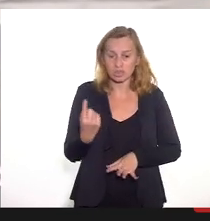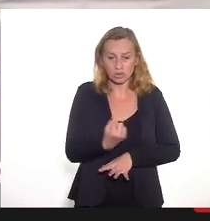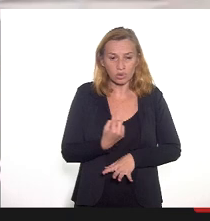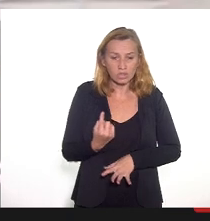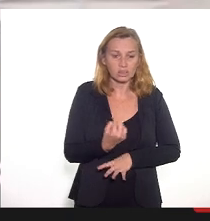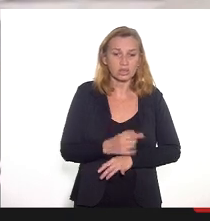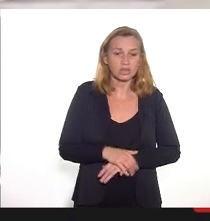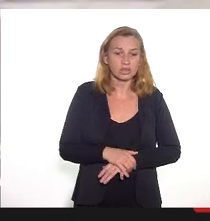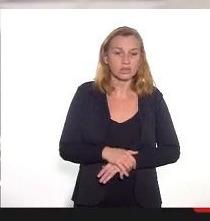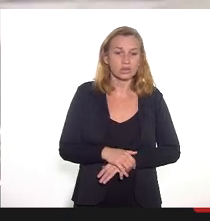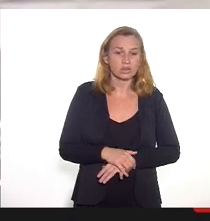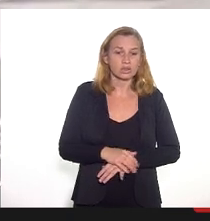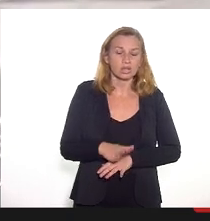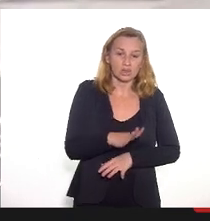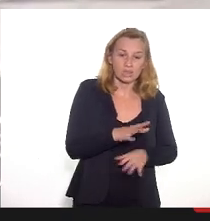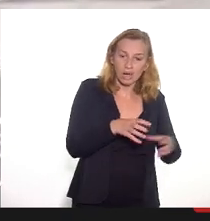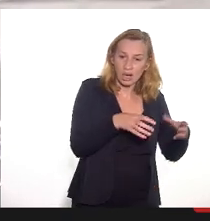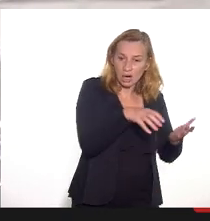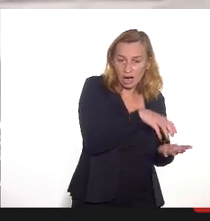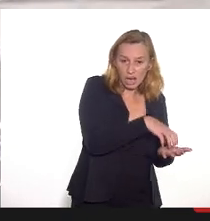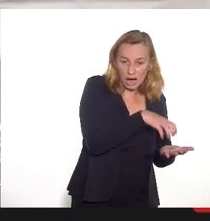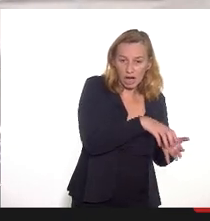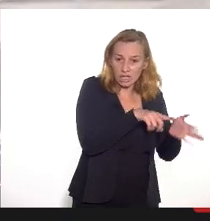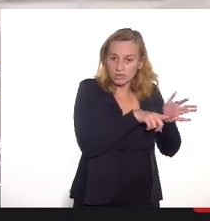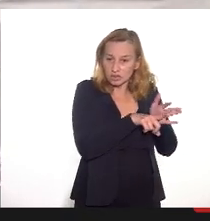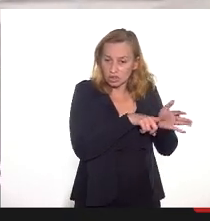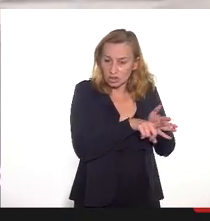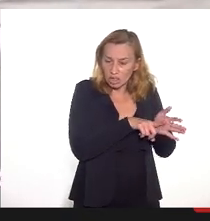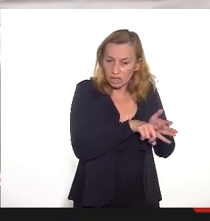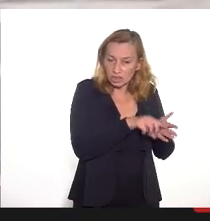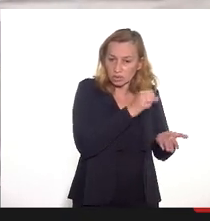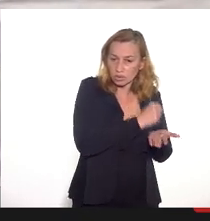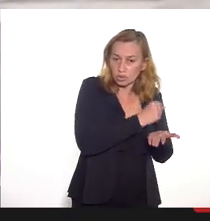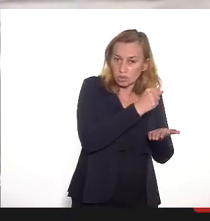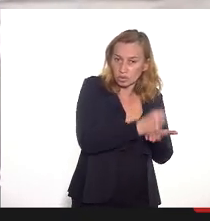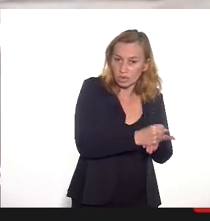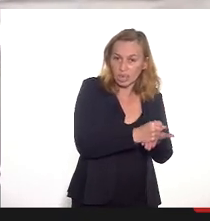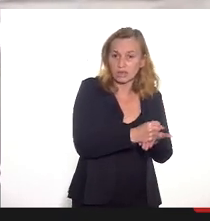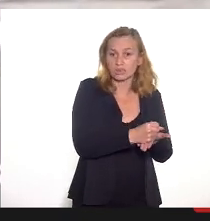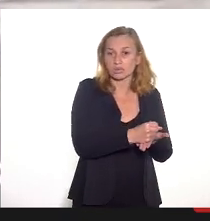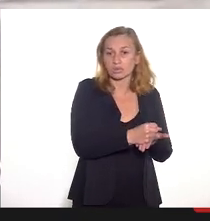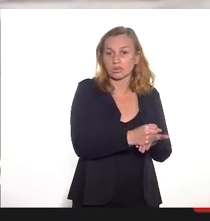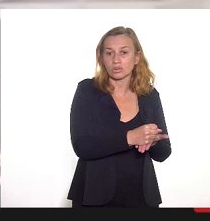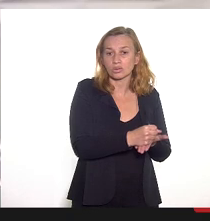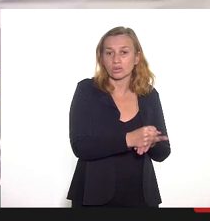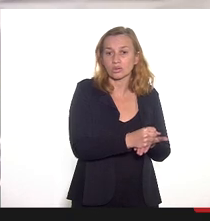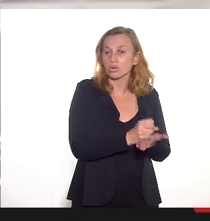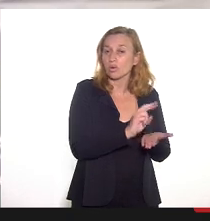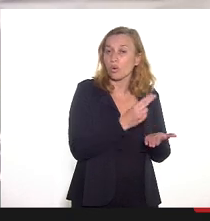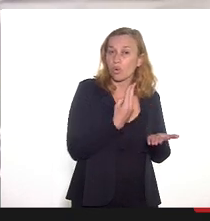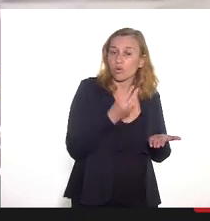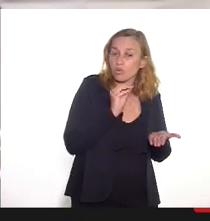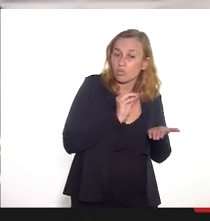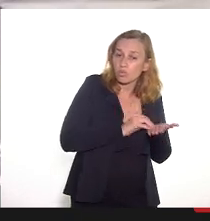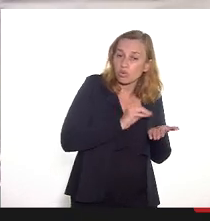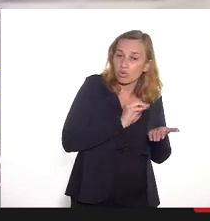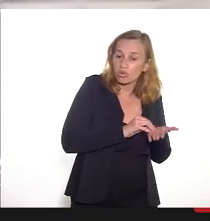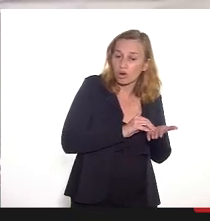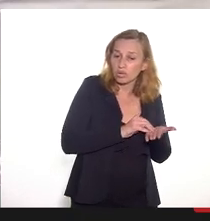que o setor de fiscalização dos contratos, ou por falta de